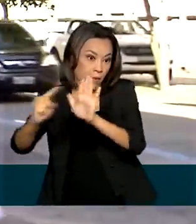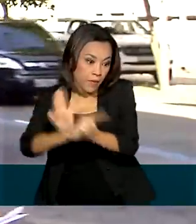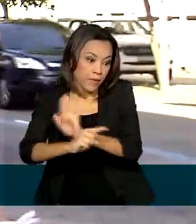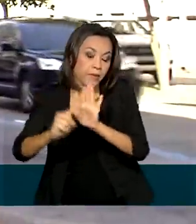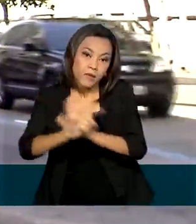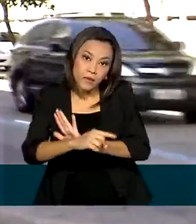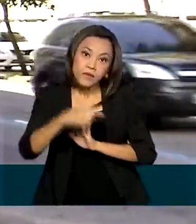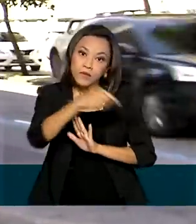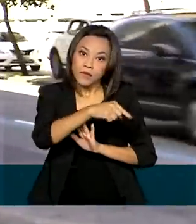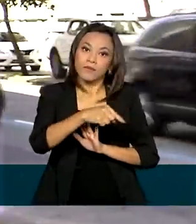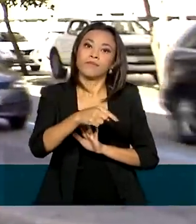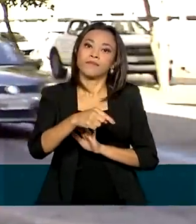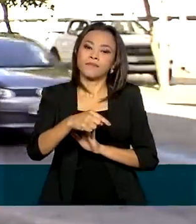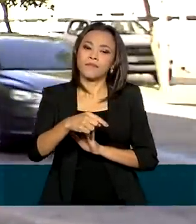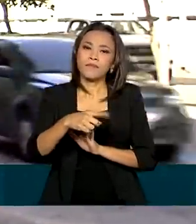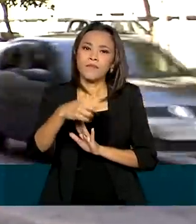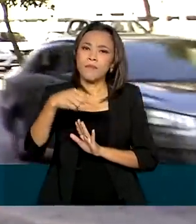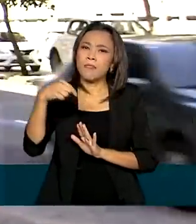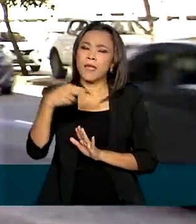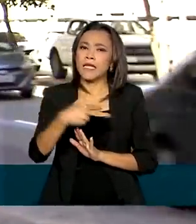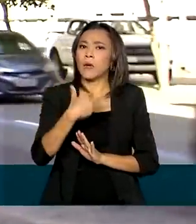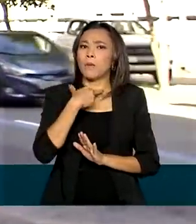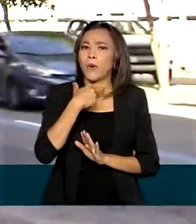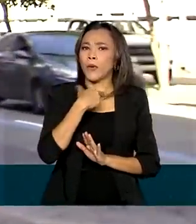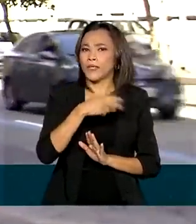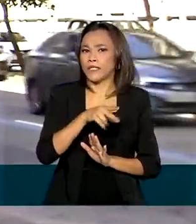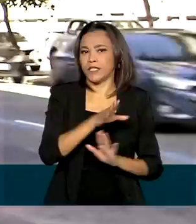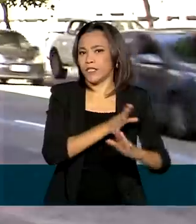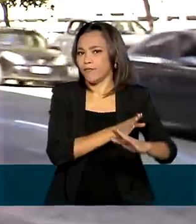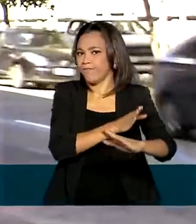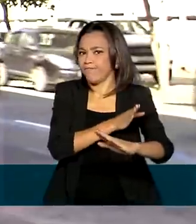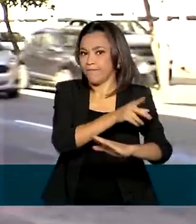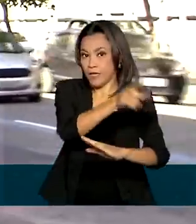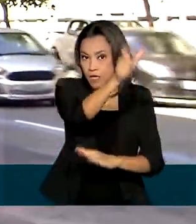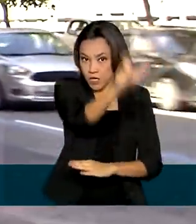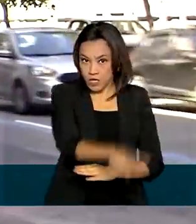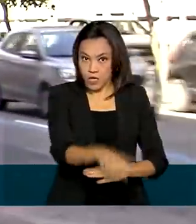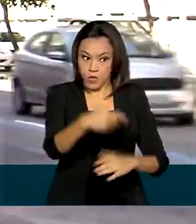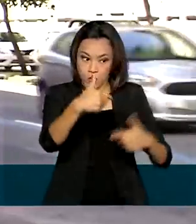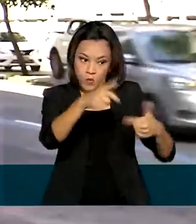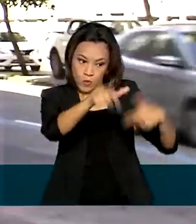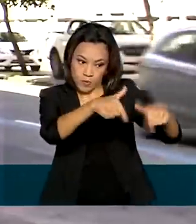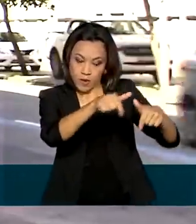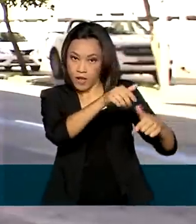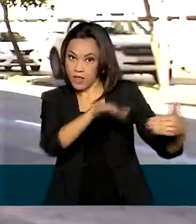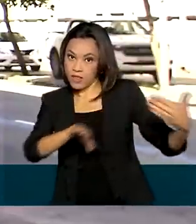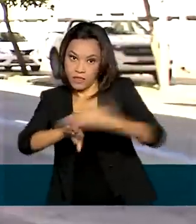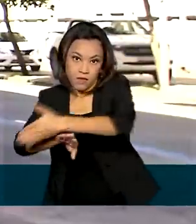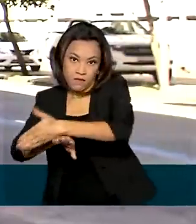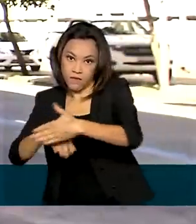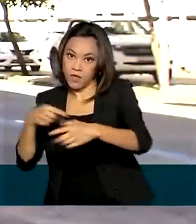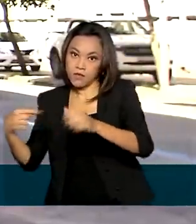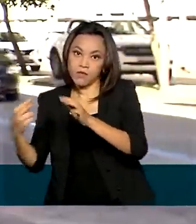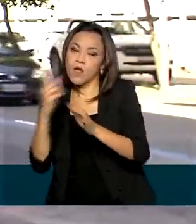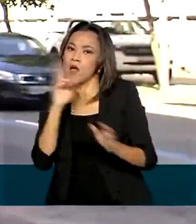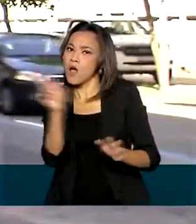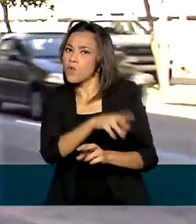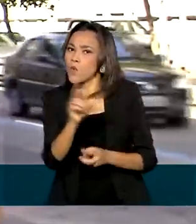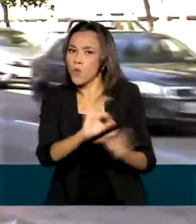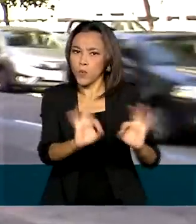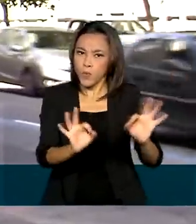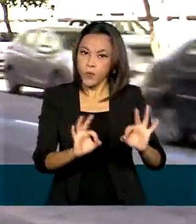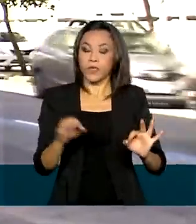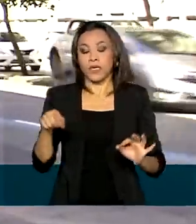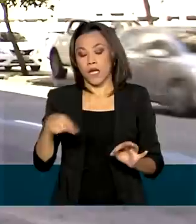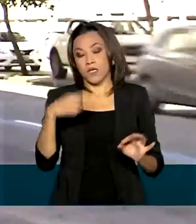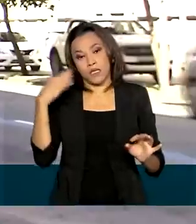pelo perito do INSS. Ele não pode intervir nas respostas desse empregado. Depois desse procedimento, cabe ao perito do INSS dizer se